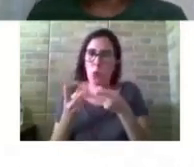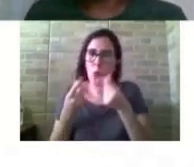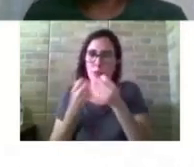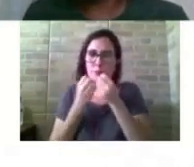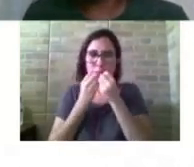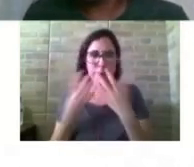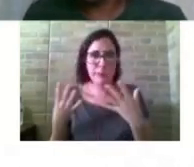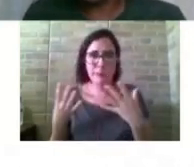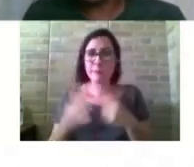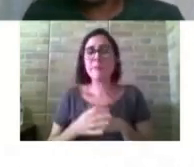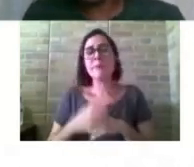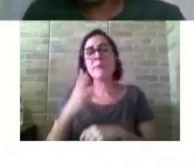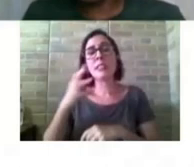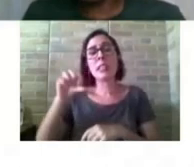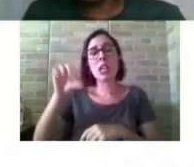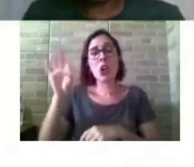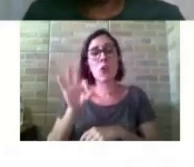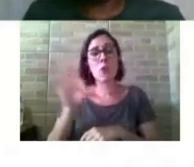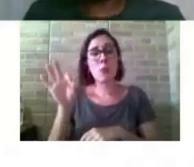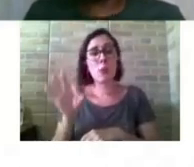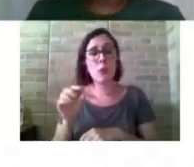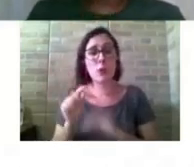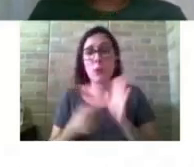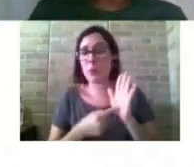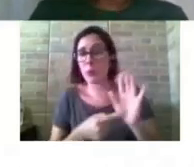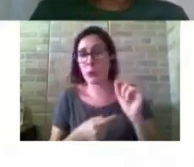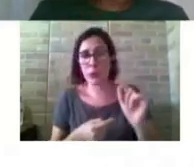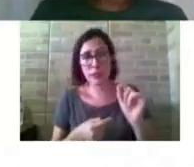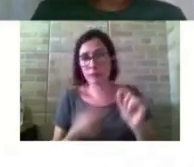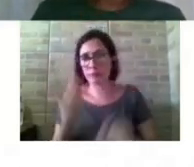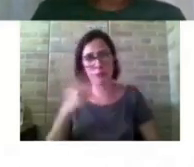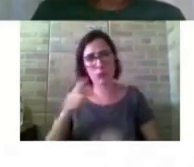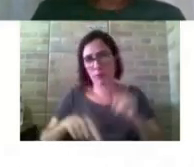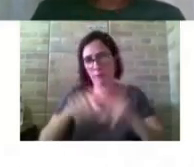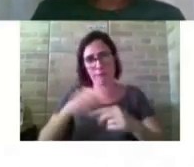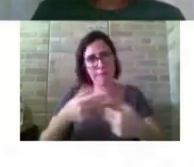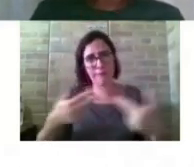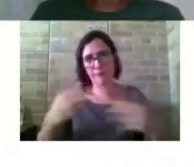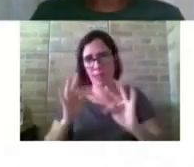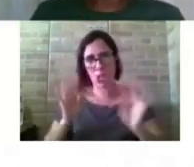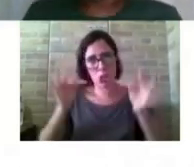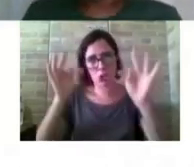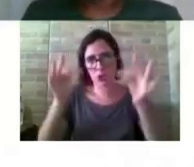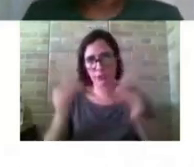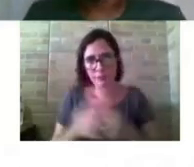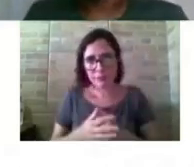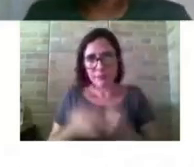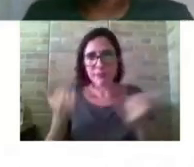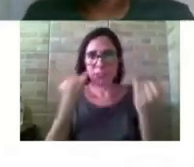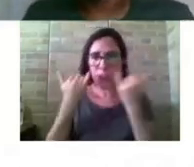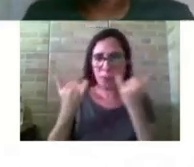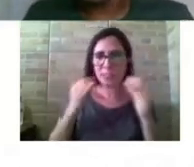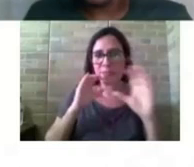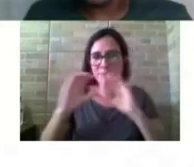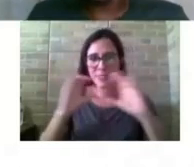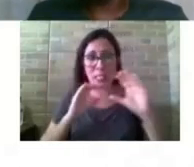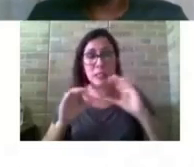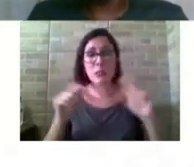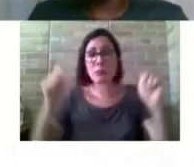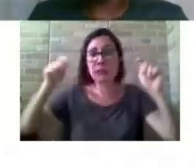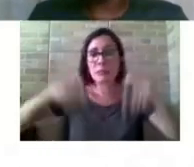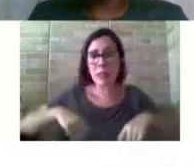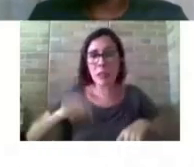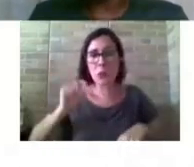39% disseram não ter equipamentos de tecnologia da informação suficientes para participar de atividades